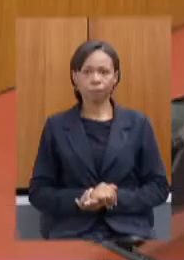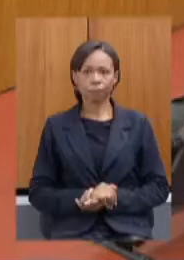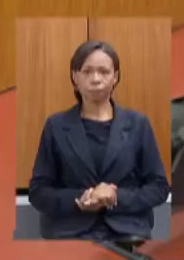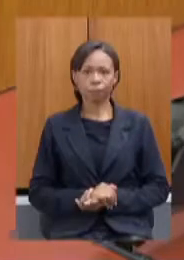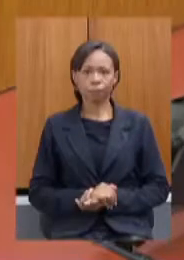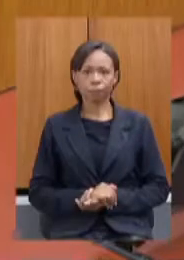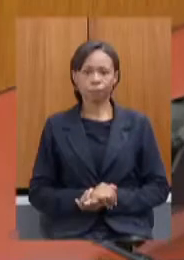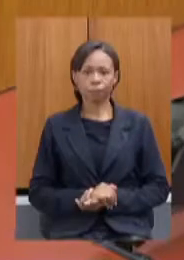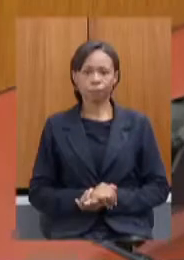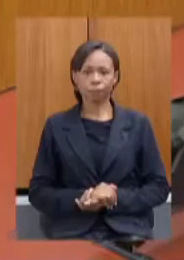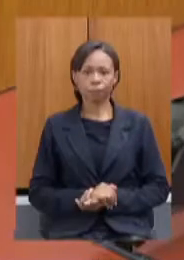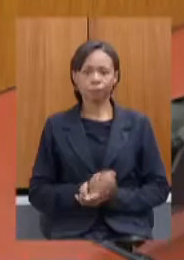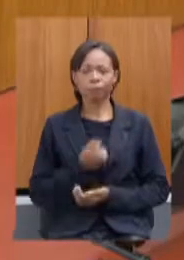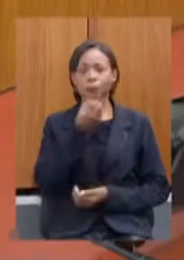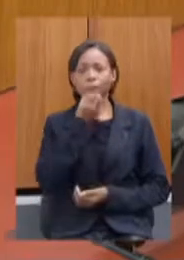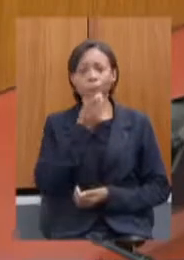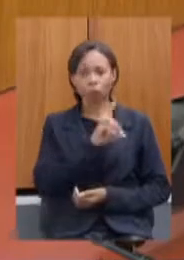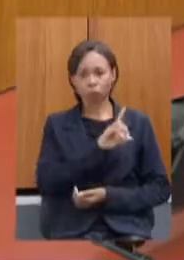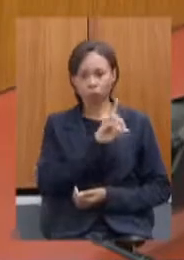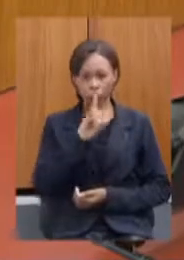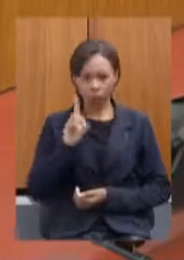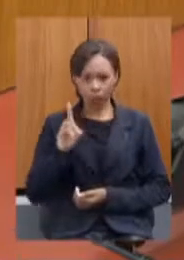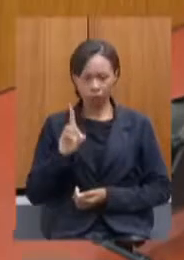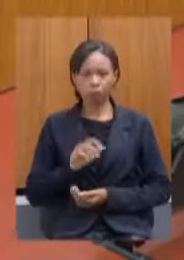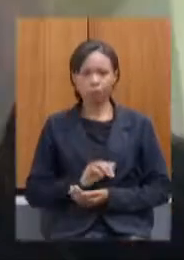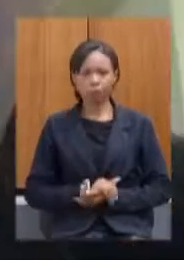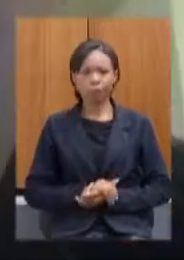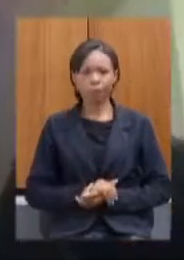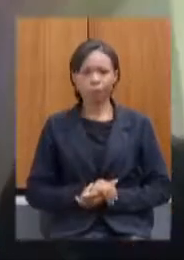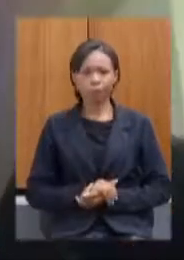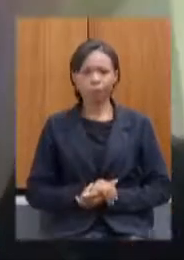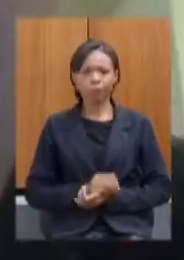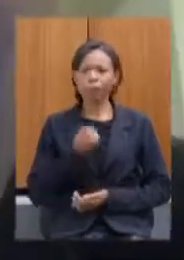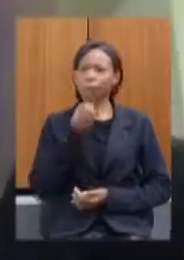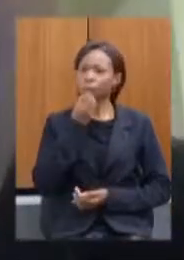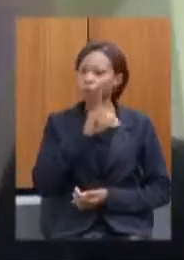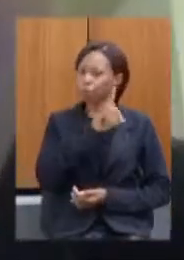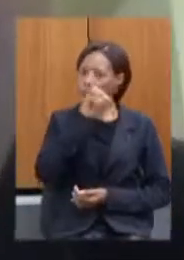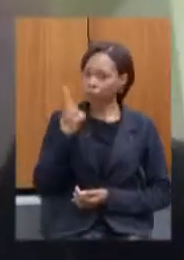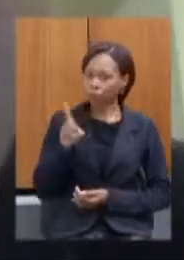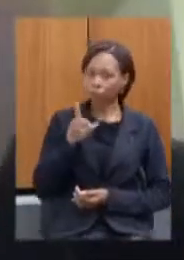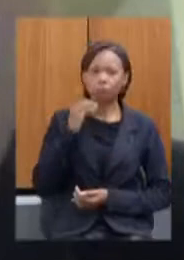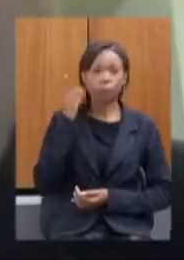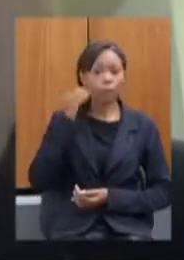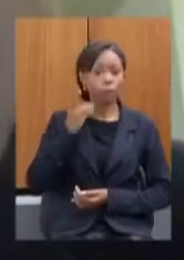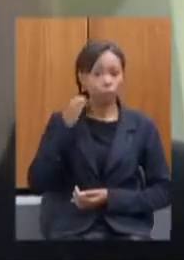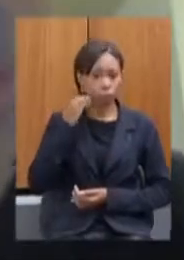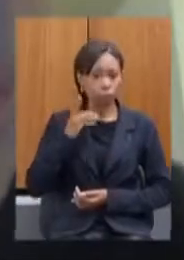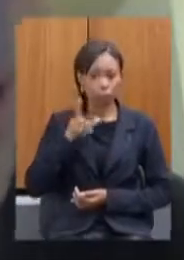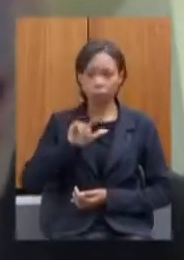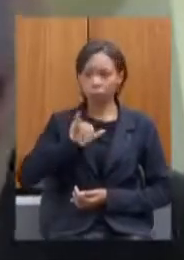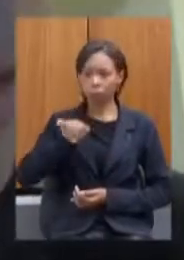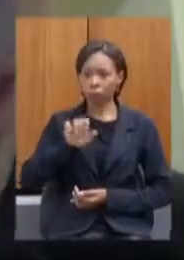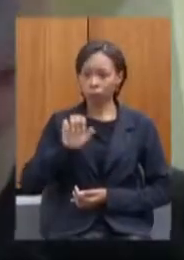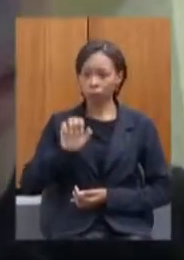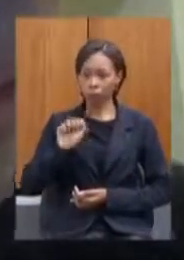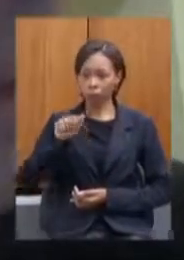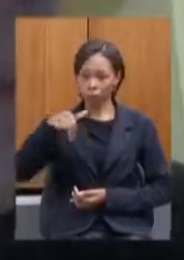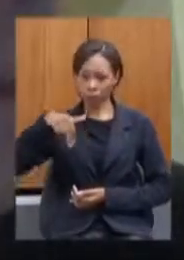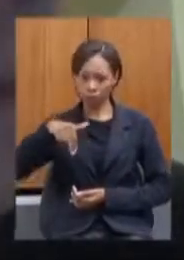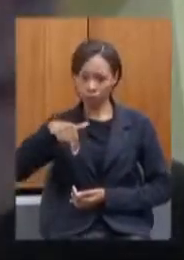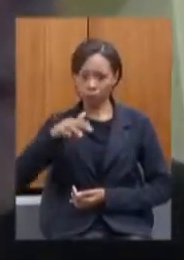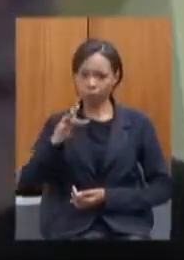Pronto, bom dia. Bom dia, deputado Jean Freire, presidente desta